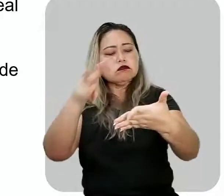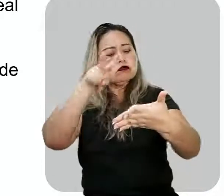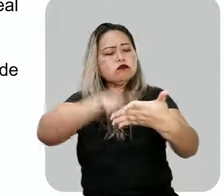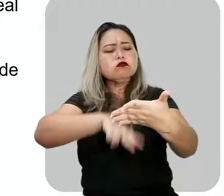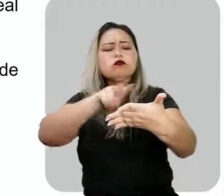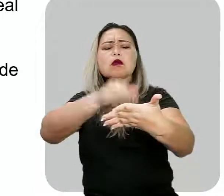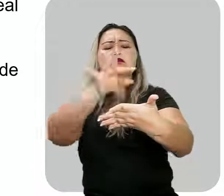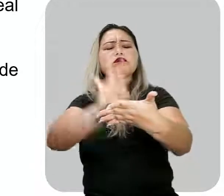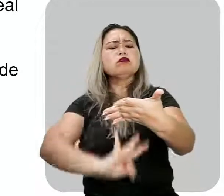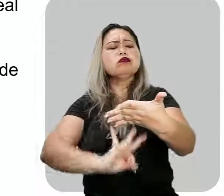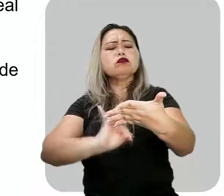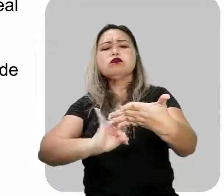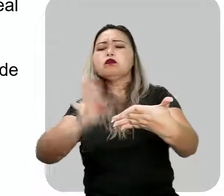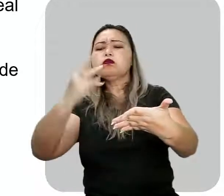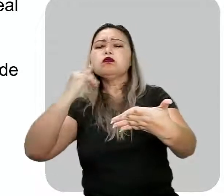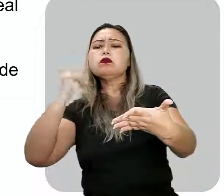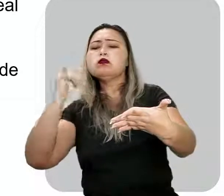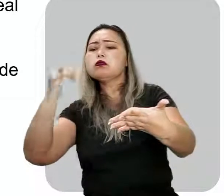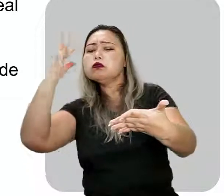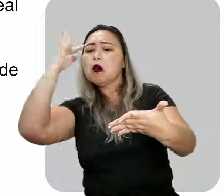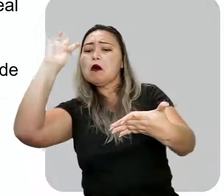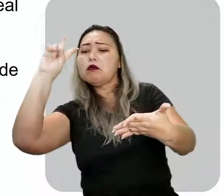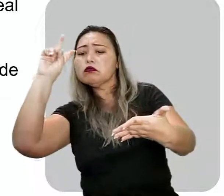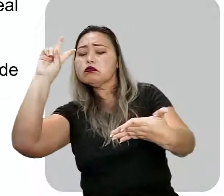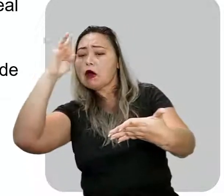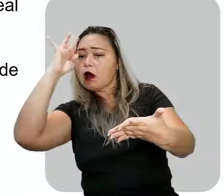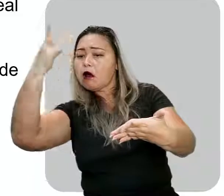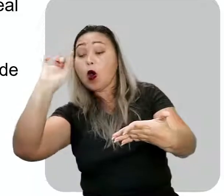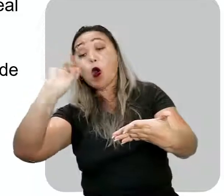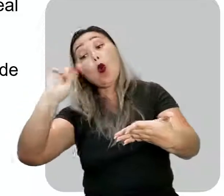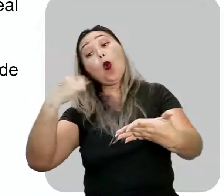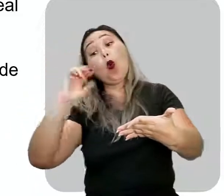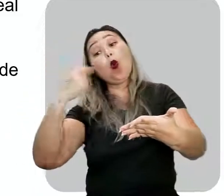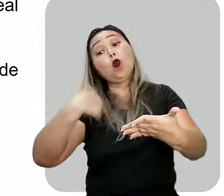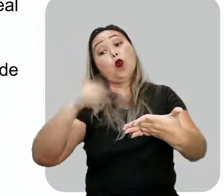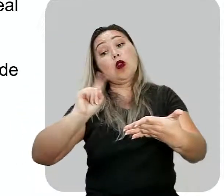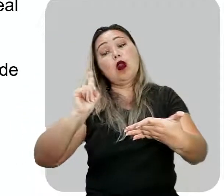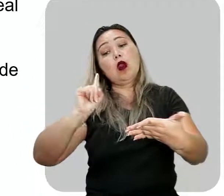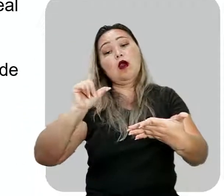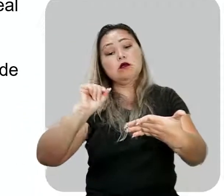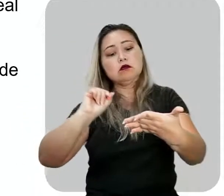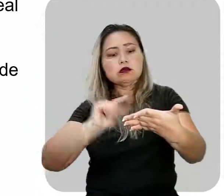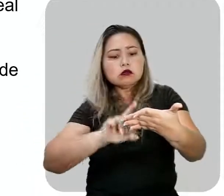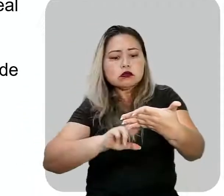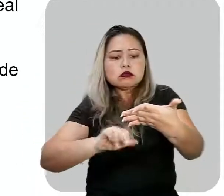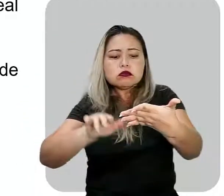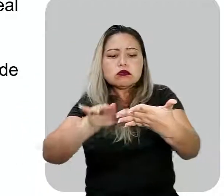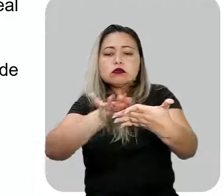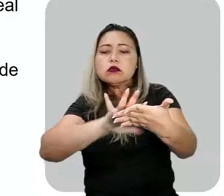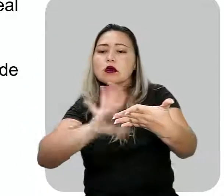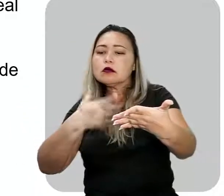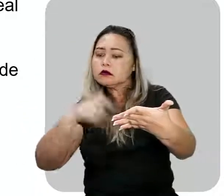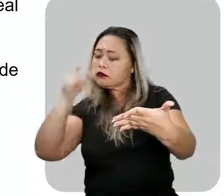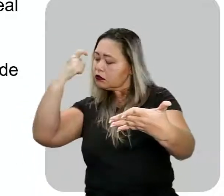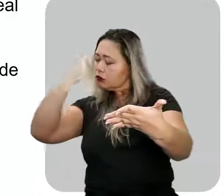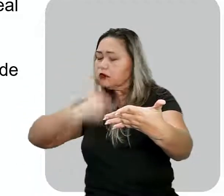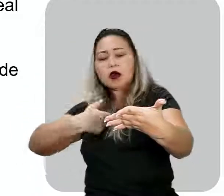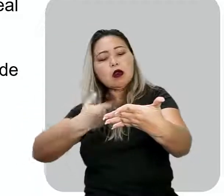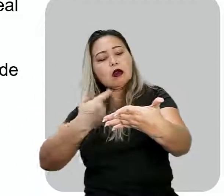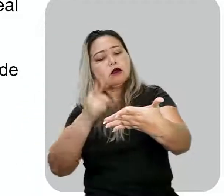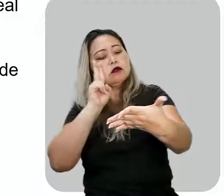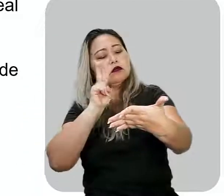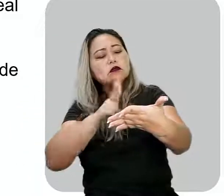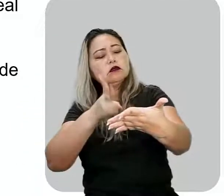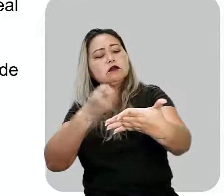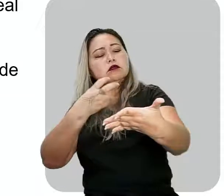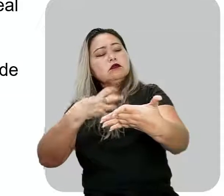leitura de textos ficcionais ou não, provoca diferentes efeitos de sentido nos leitores, ouvintes,